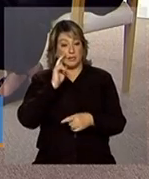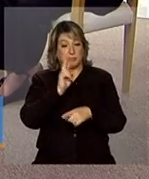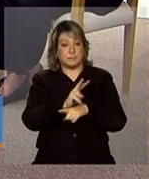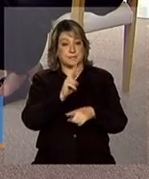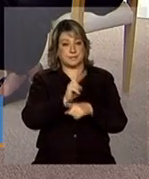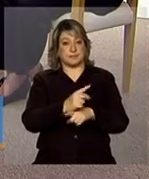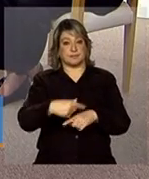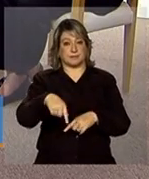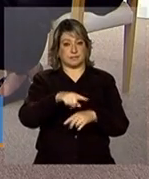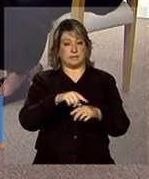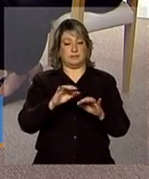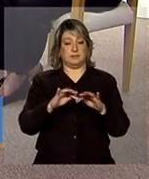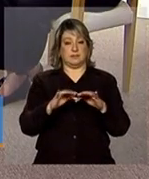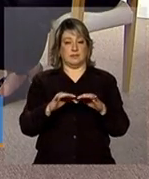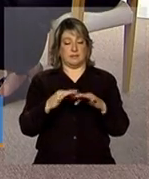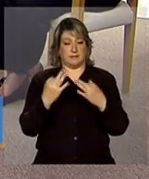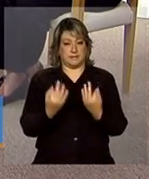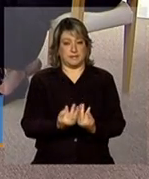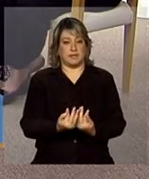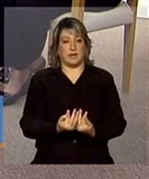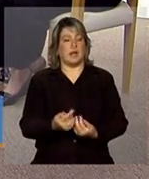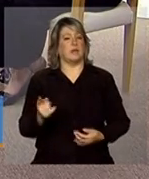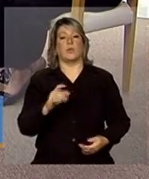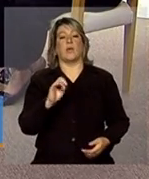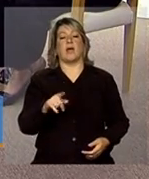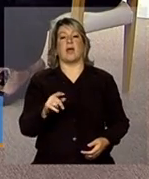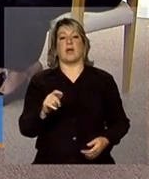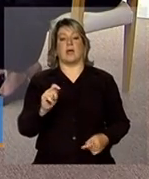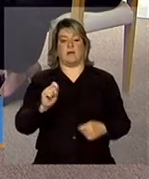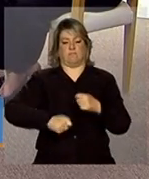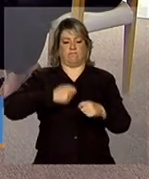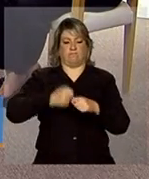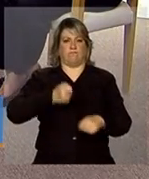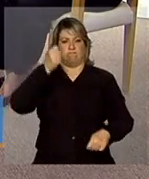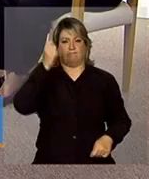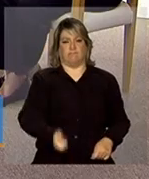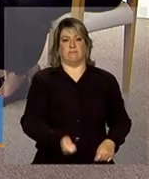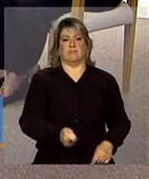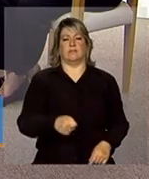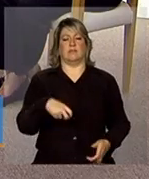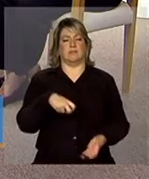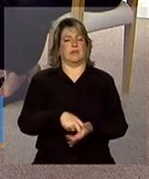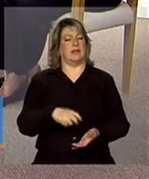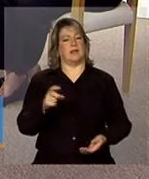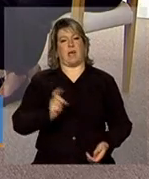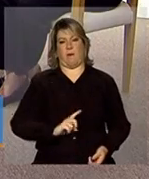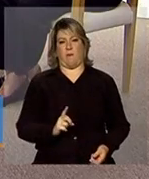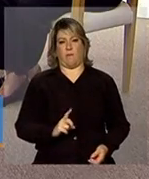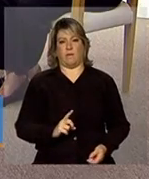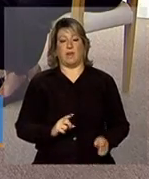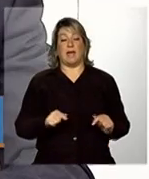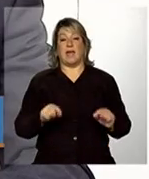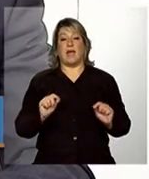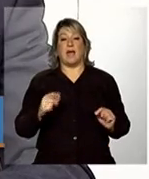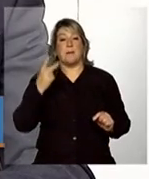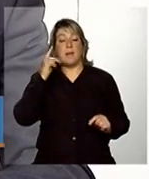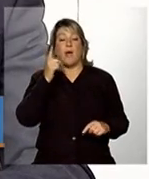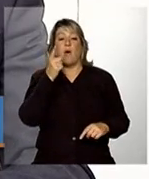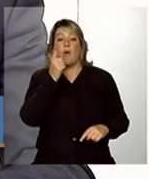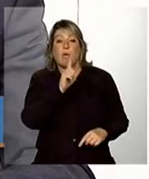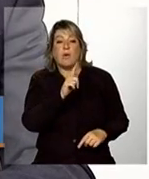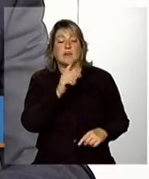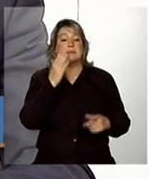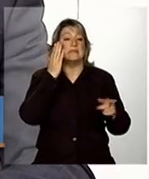é um instrumento de punição das famílias, ele é um instrumento para que a gente consiga medir